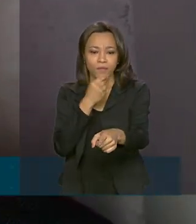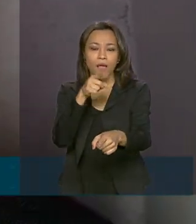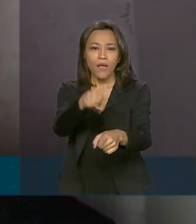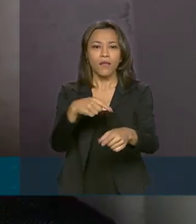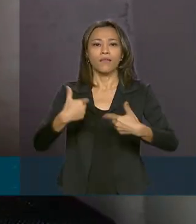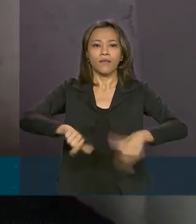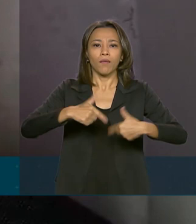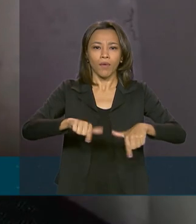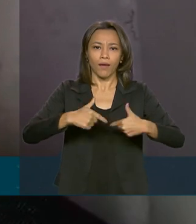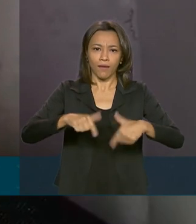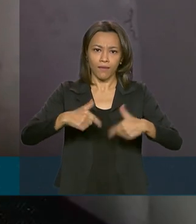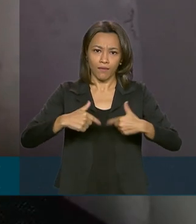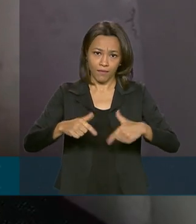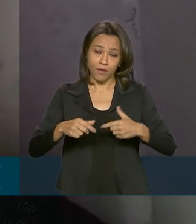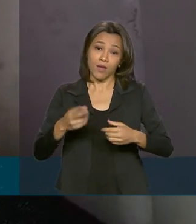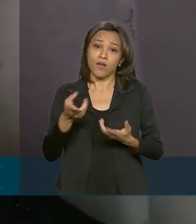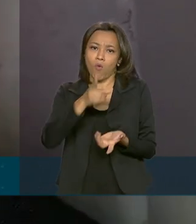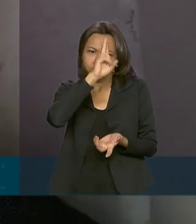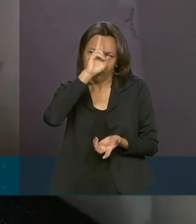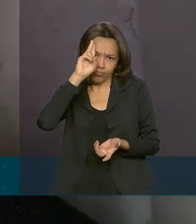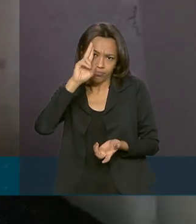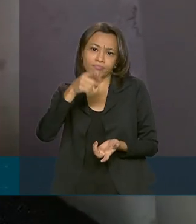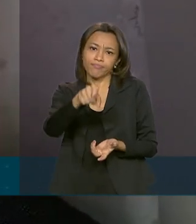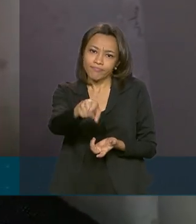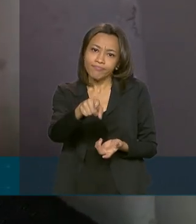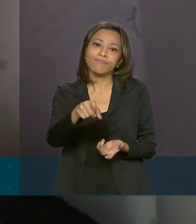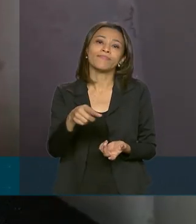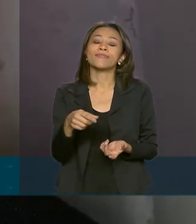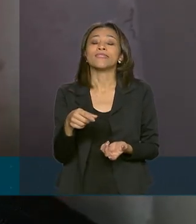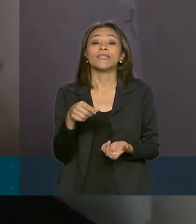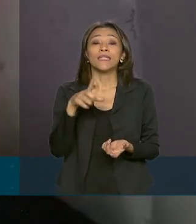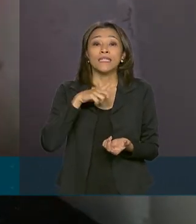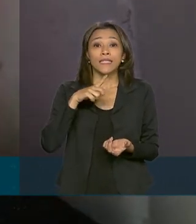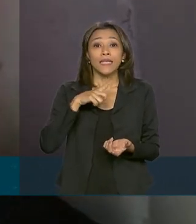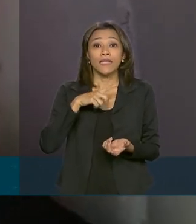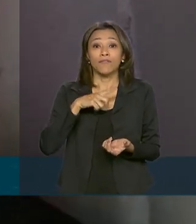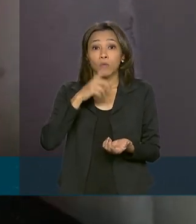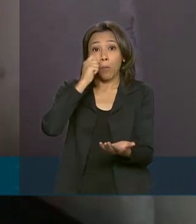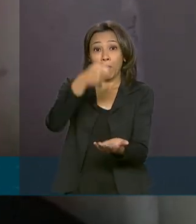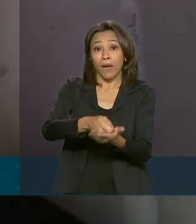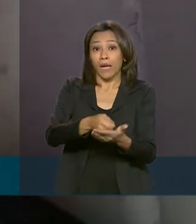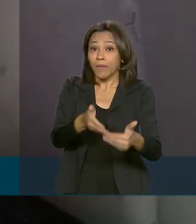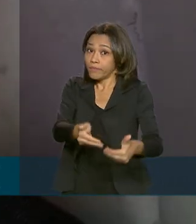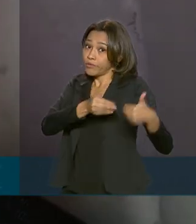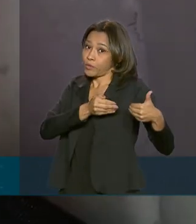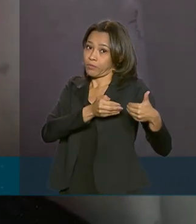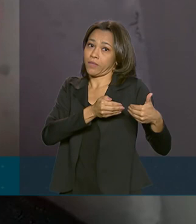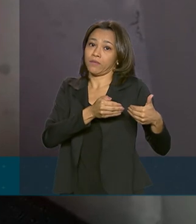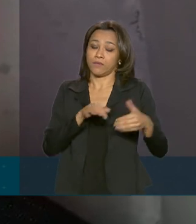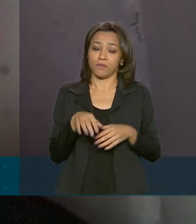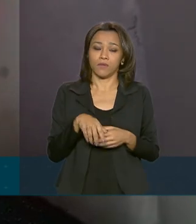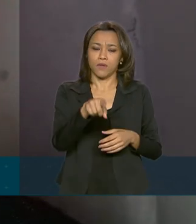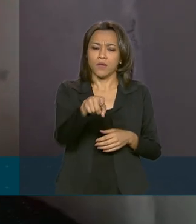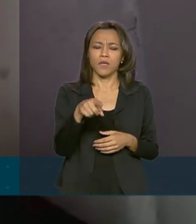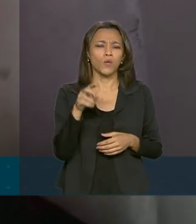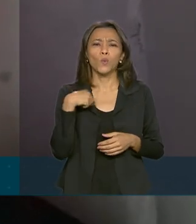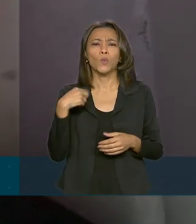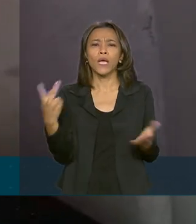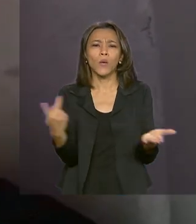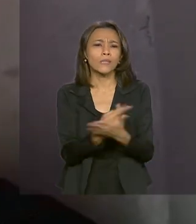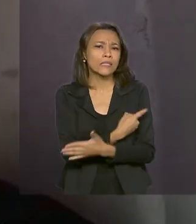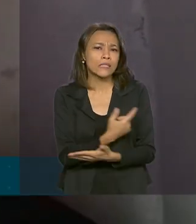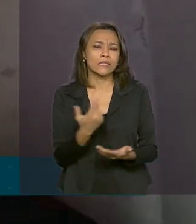de aplicativo, é uma das pessoas que tiveram o pagamento suspenso para análise. O motivo que